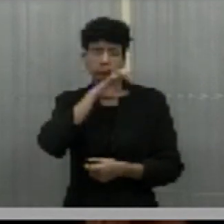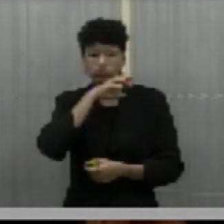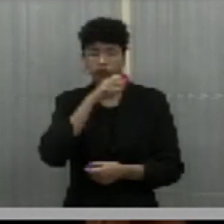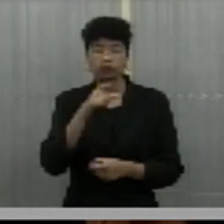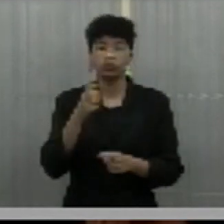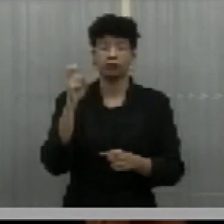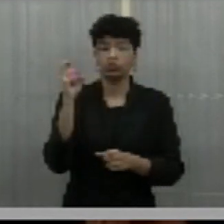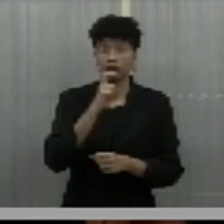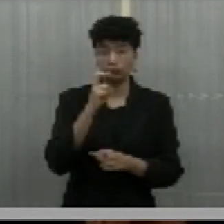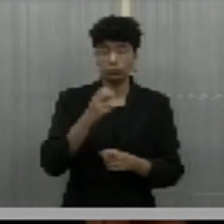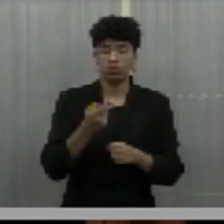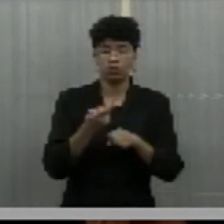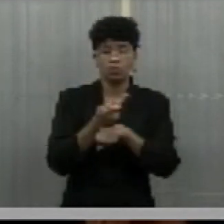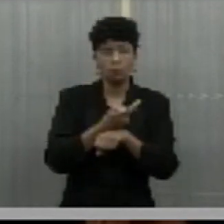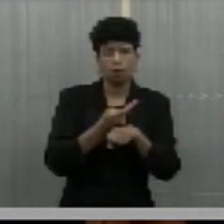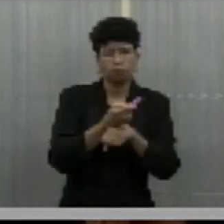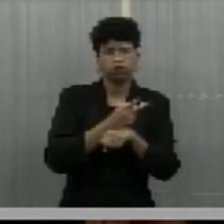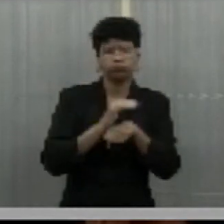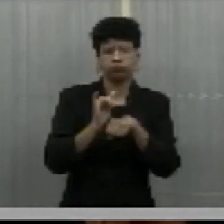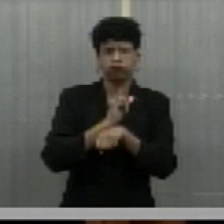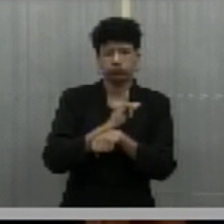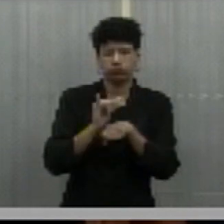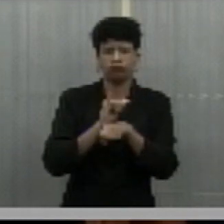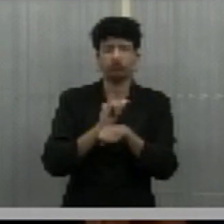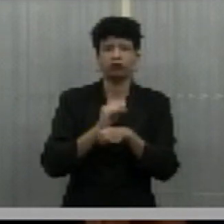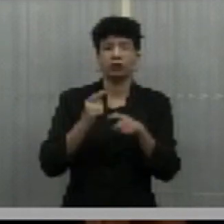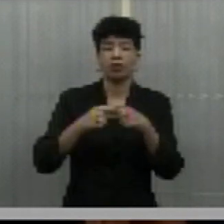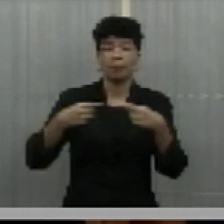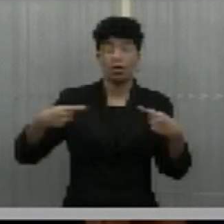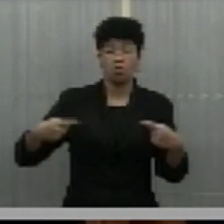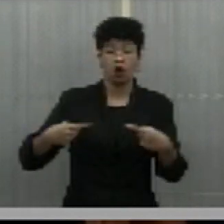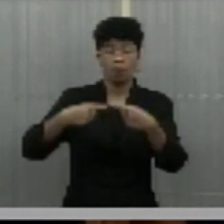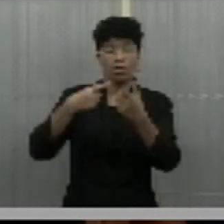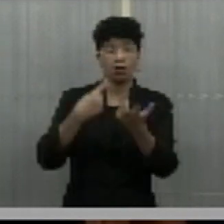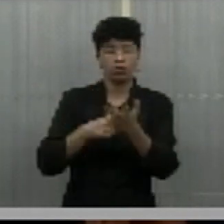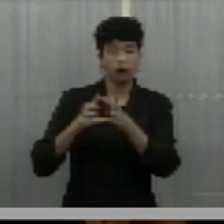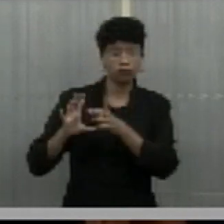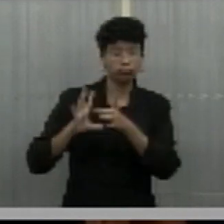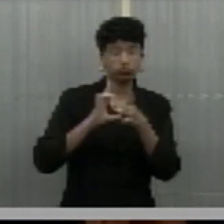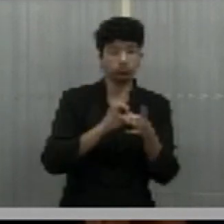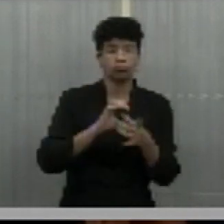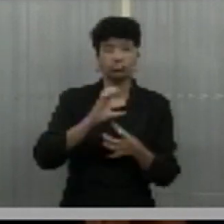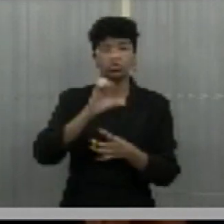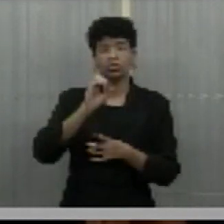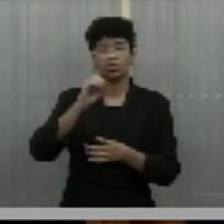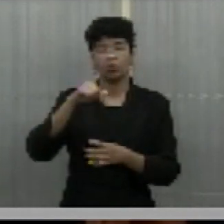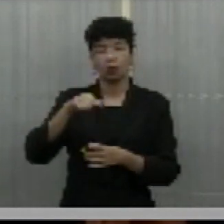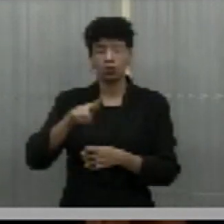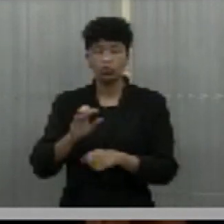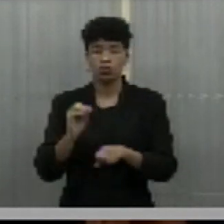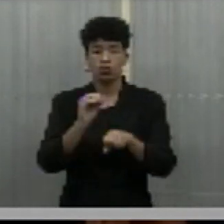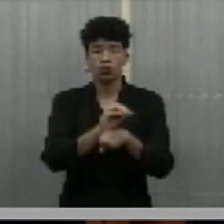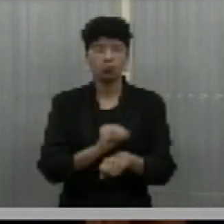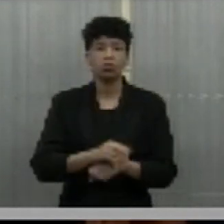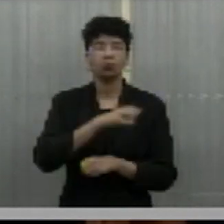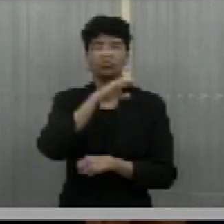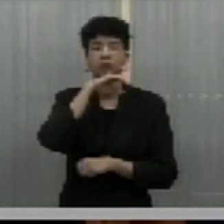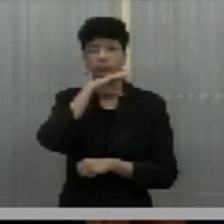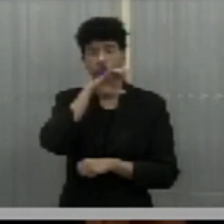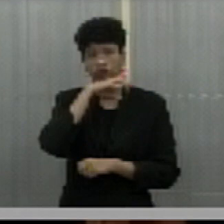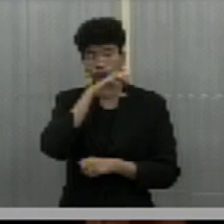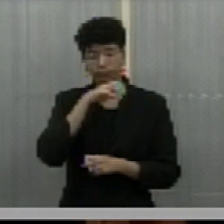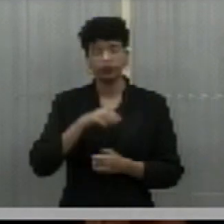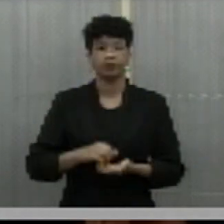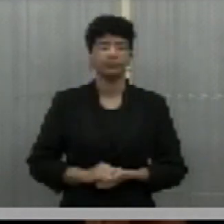buscar meios de maior aproximação com as ONGs que cuidam da causa animal nesse sentido.